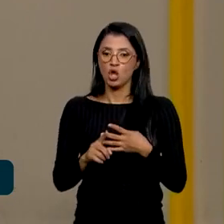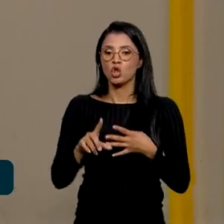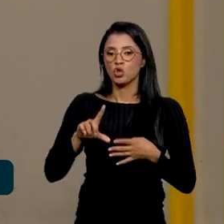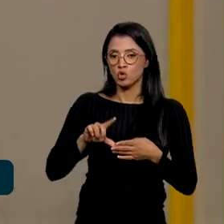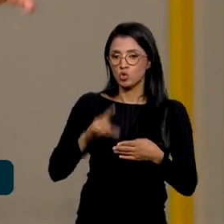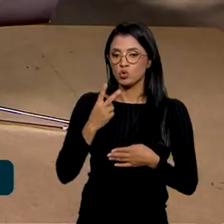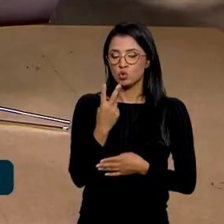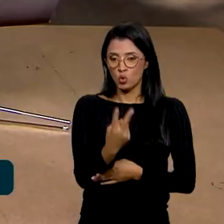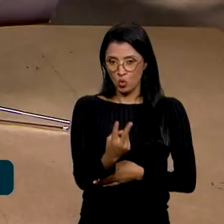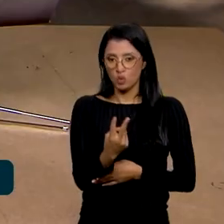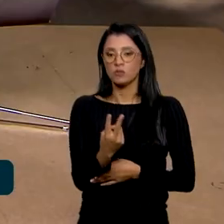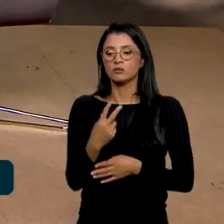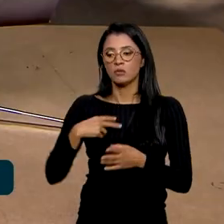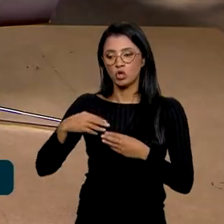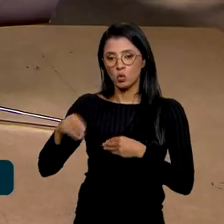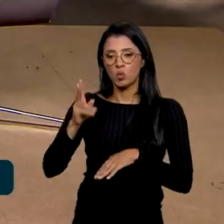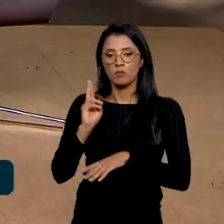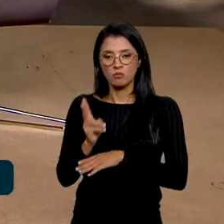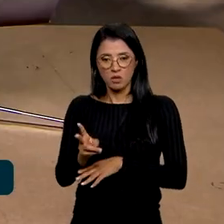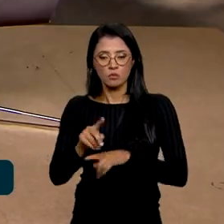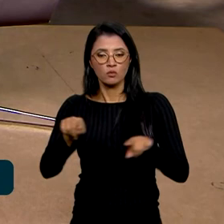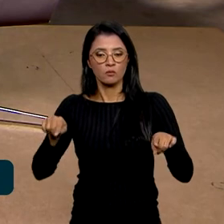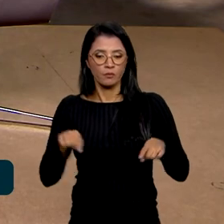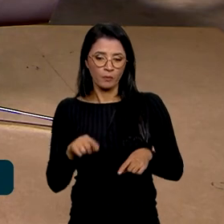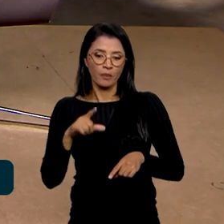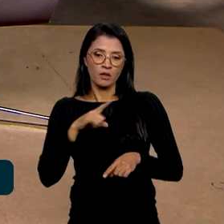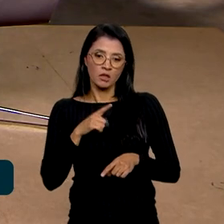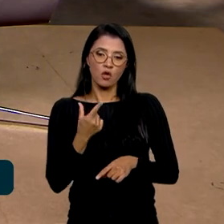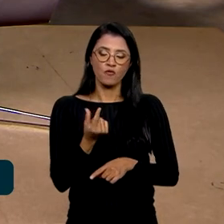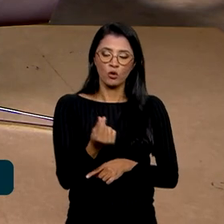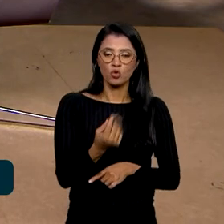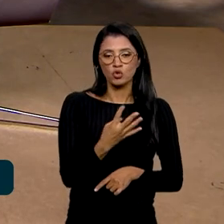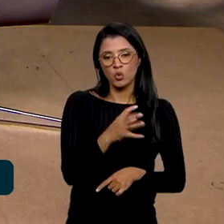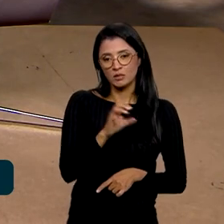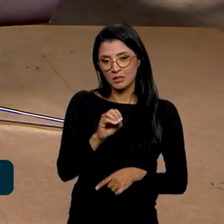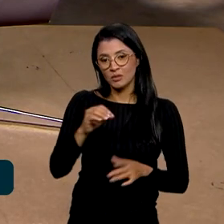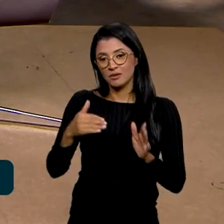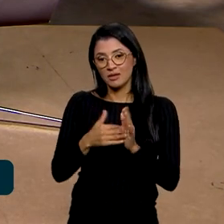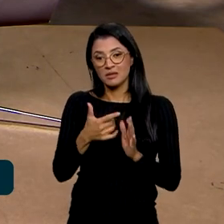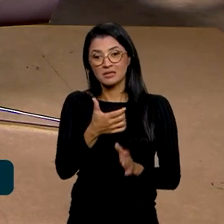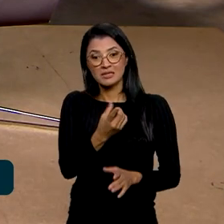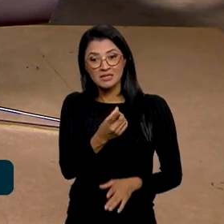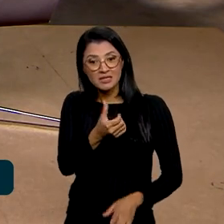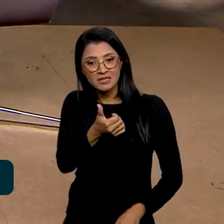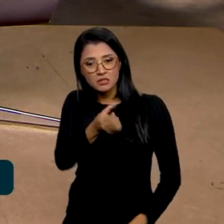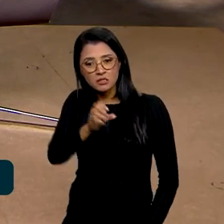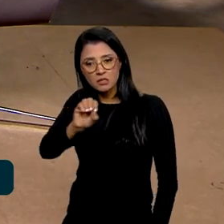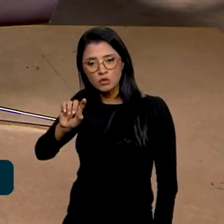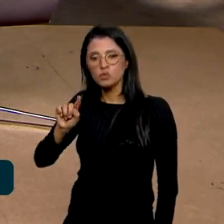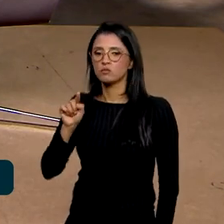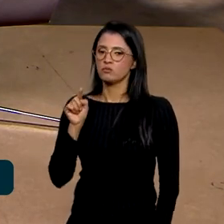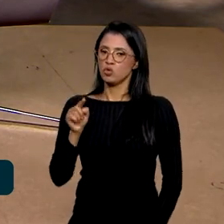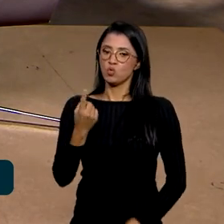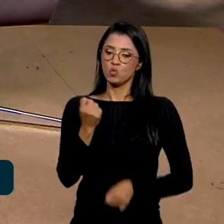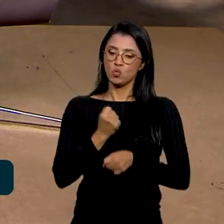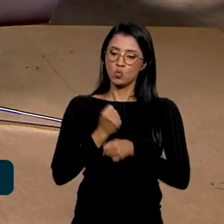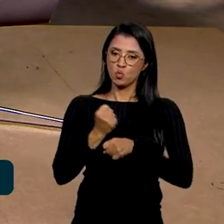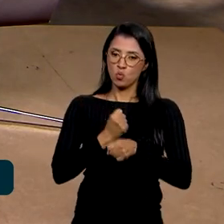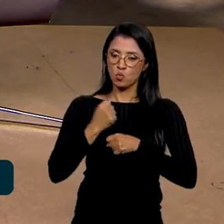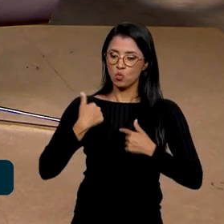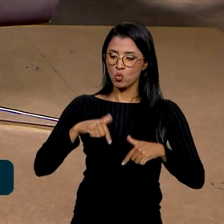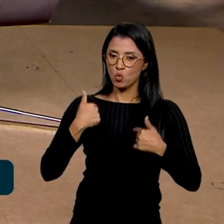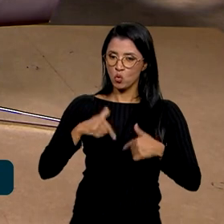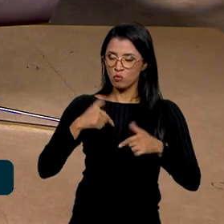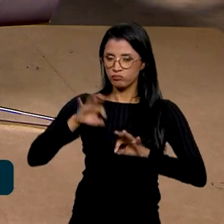articulam o território. E aí você tem um valor de 400 a 600 mil, para que em um ano de trabalho, com um plano de trabalho,